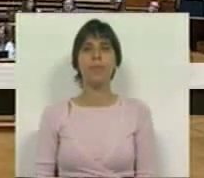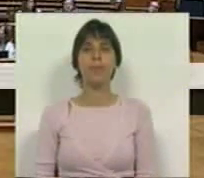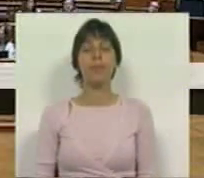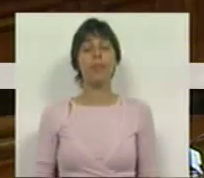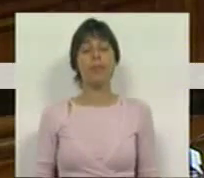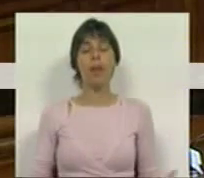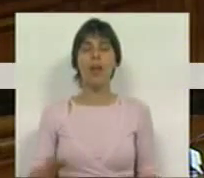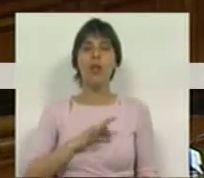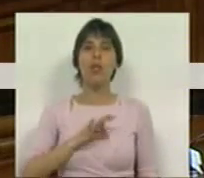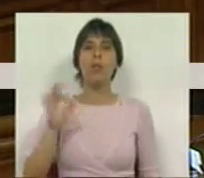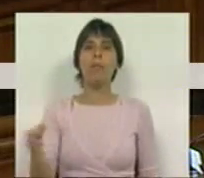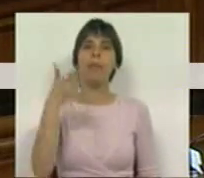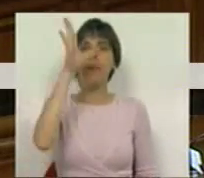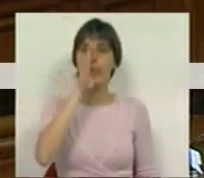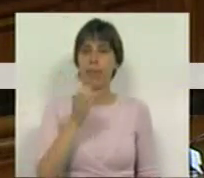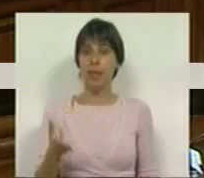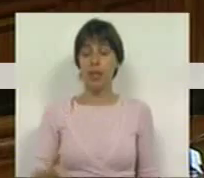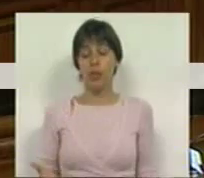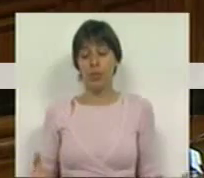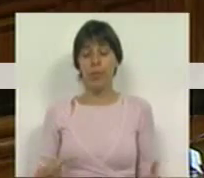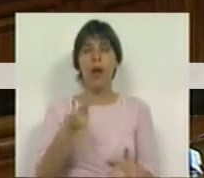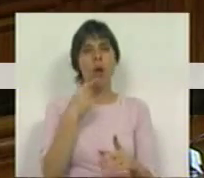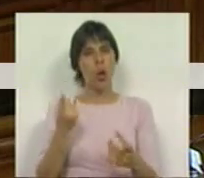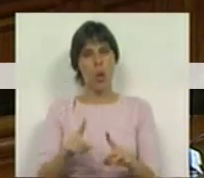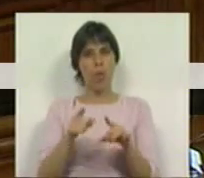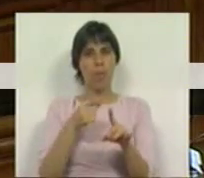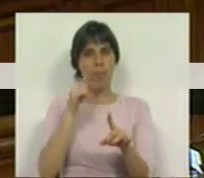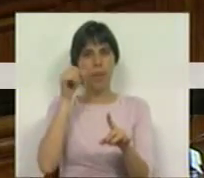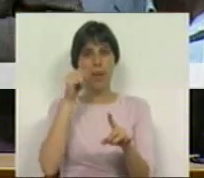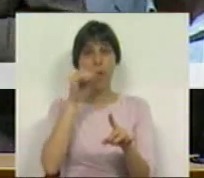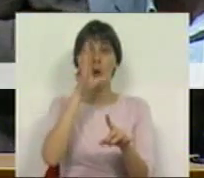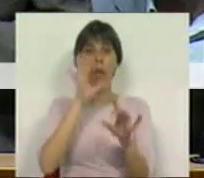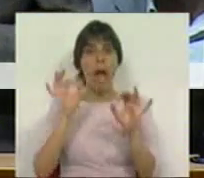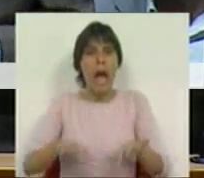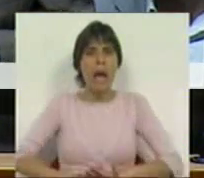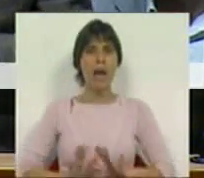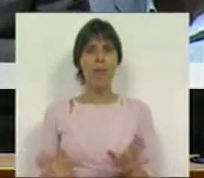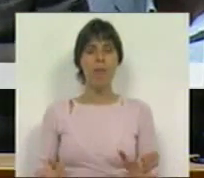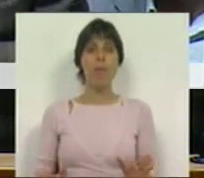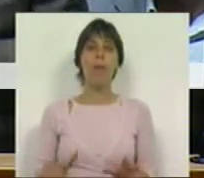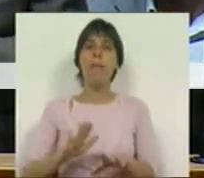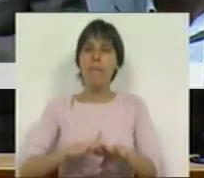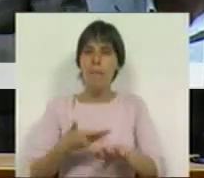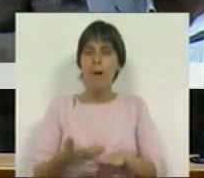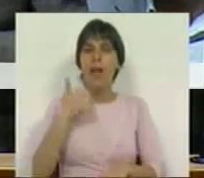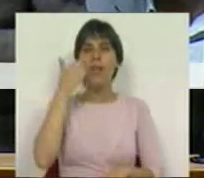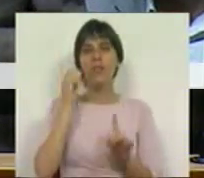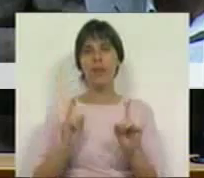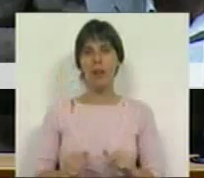Sr. Primeiro-Ministro, ainda não percebeu que o Governo acabou. Mas mais grave